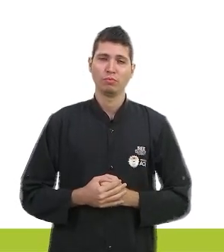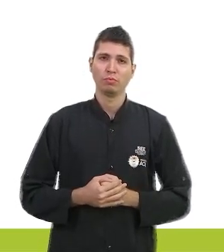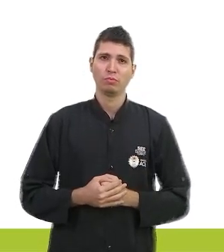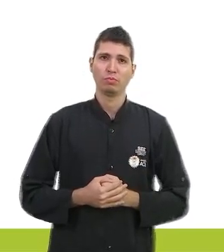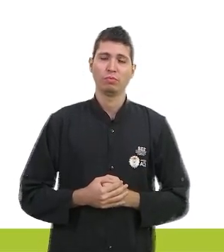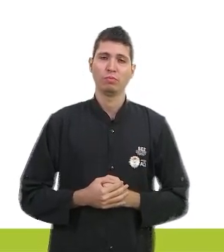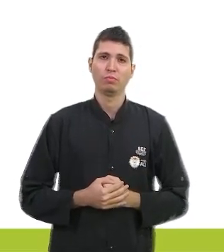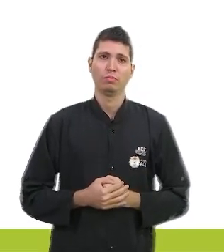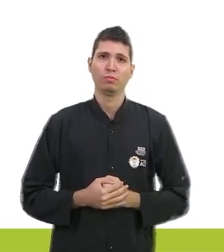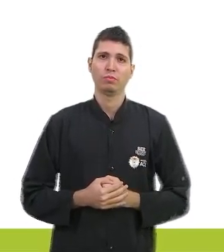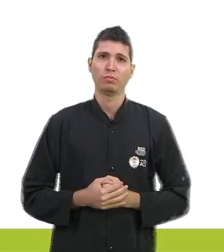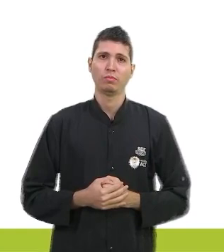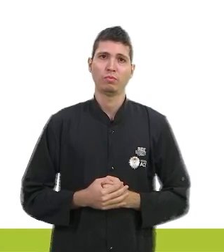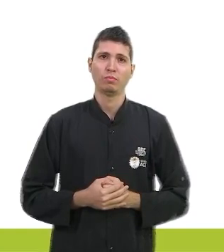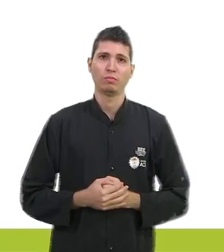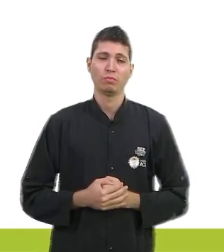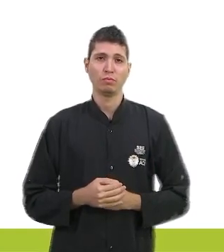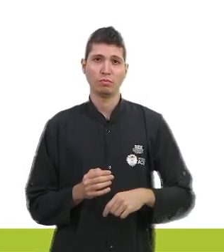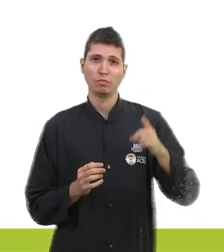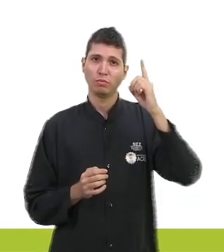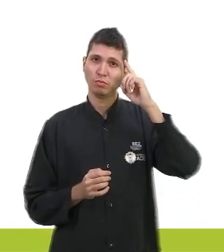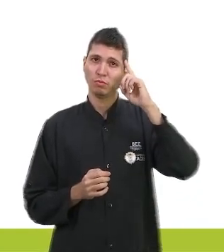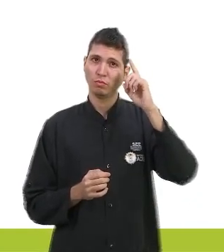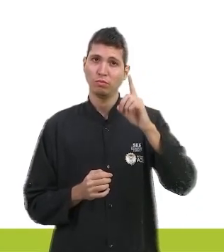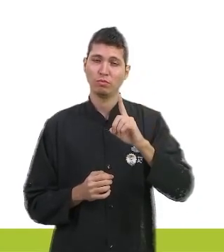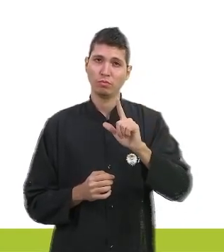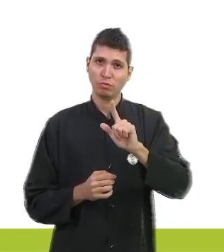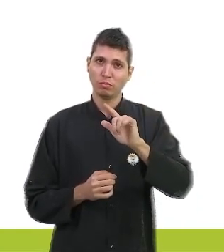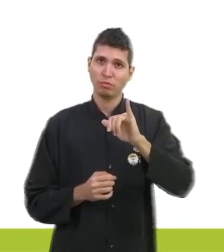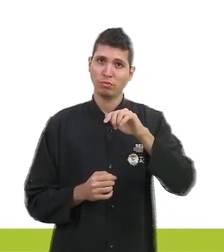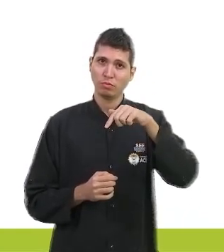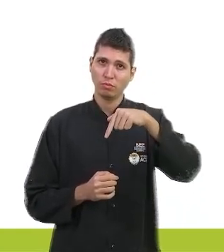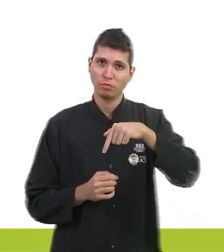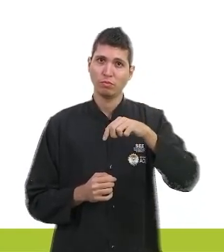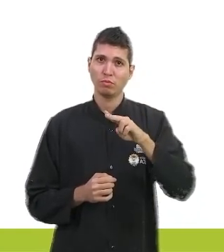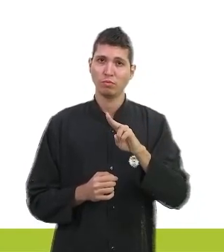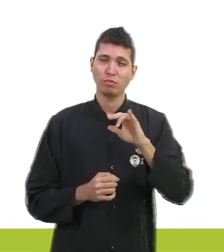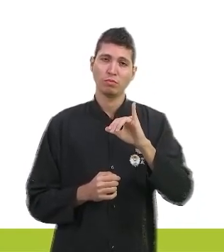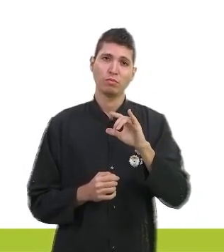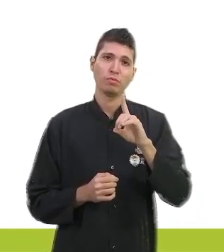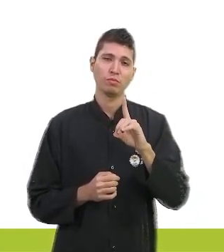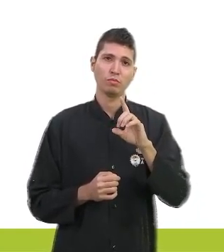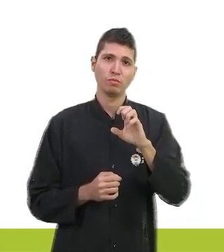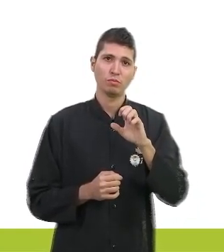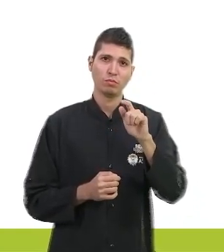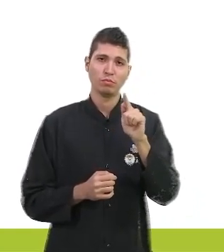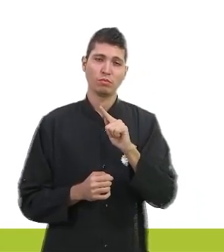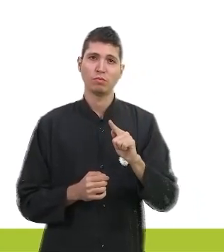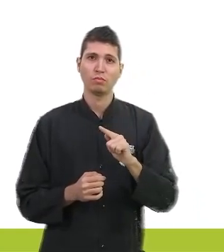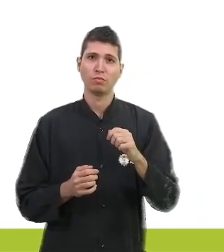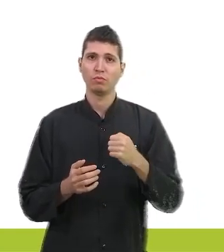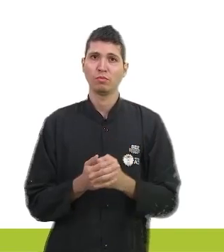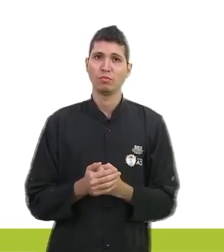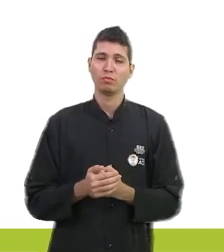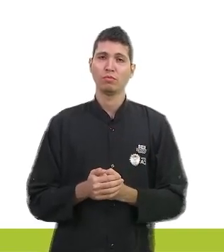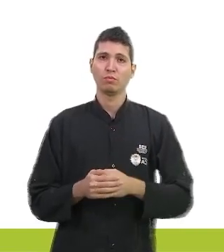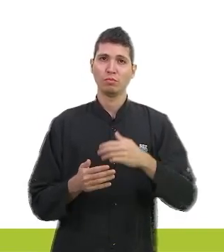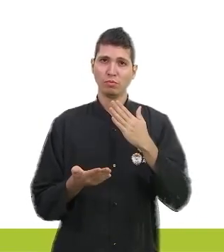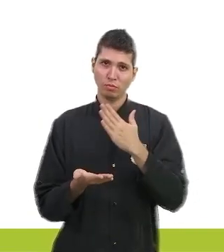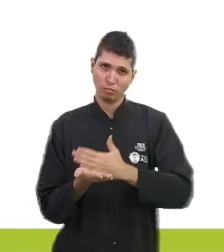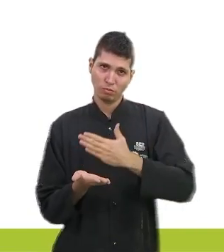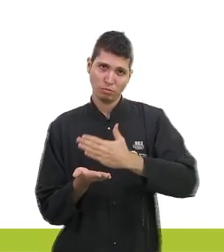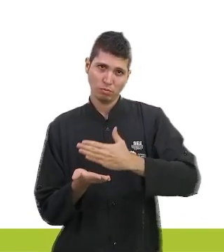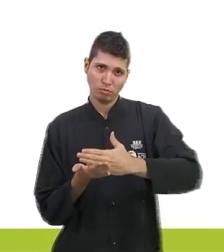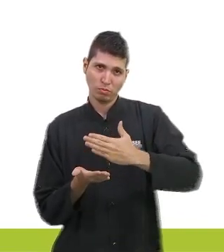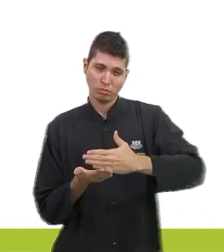Embora tenha liquidez diária, a remuneração da caderneta é creditada mensalmente apenas na sua data de